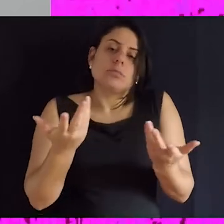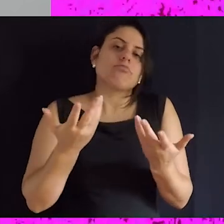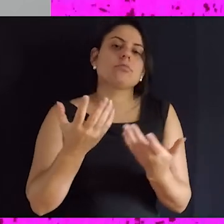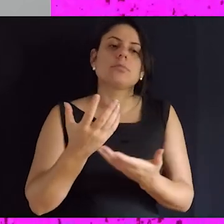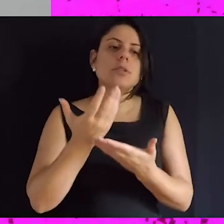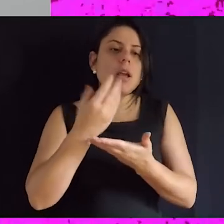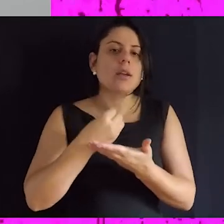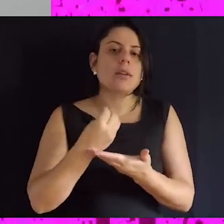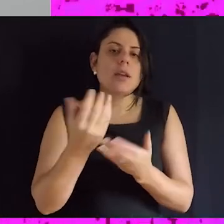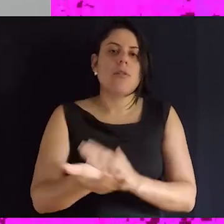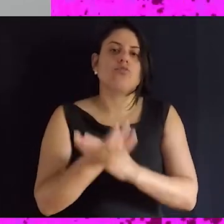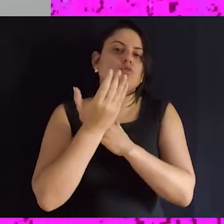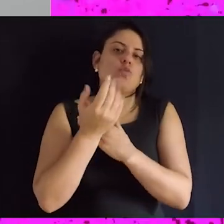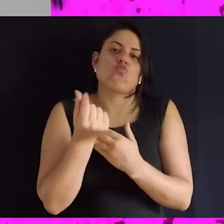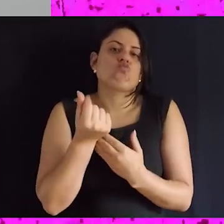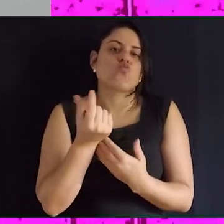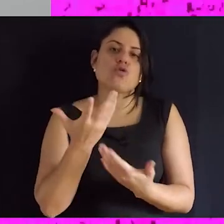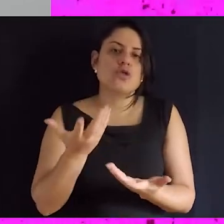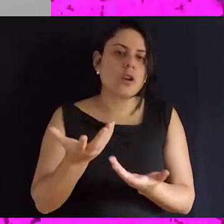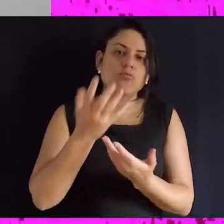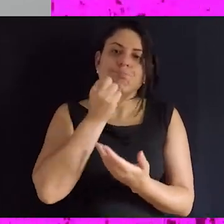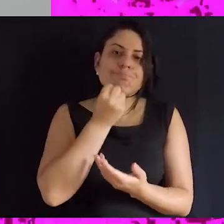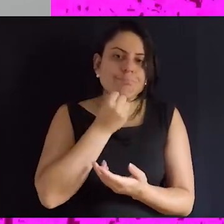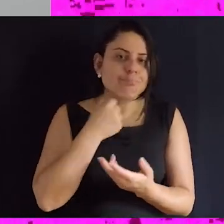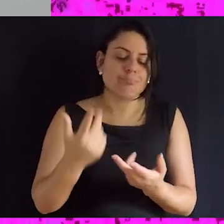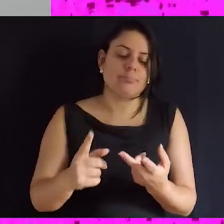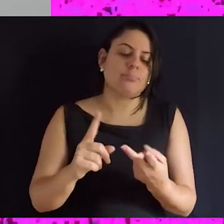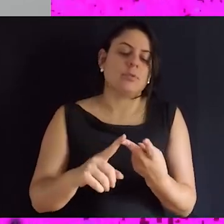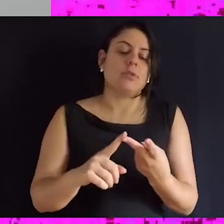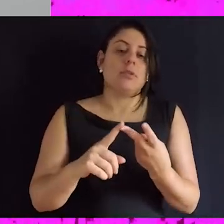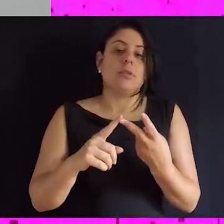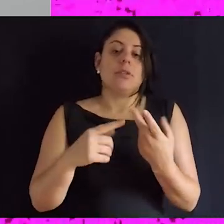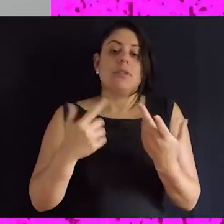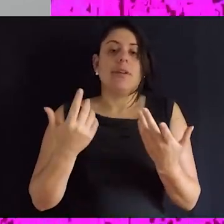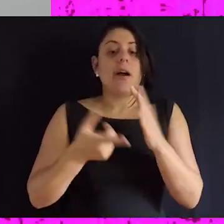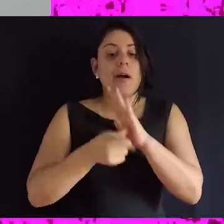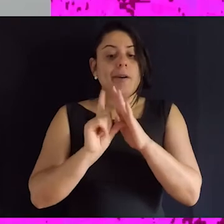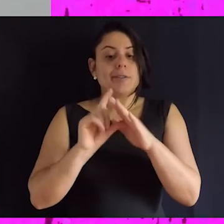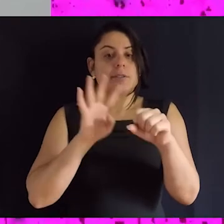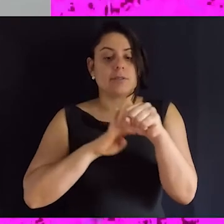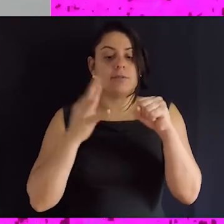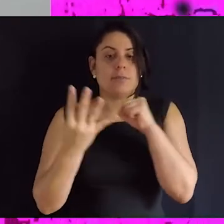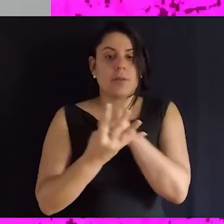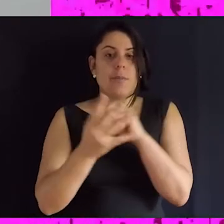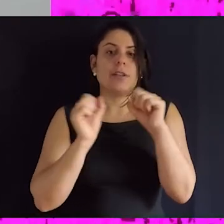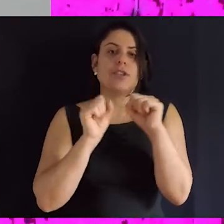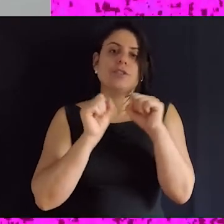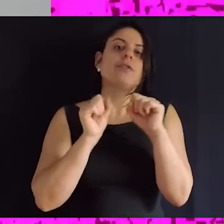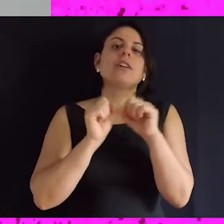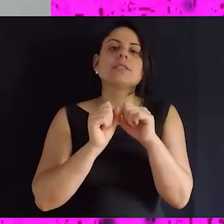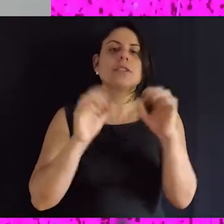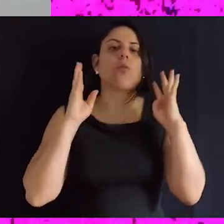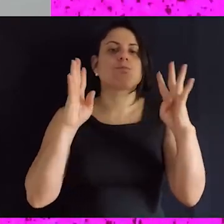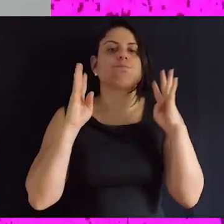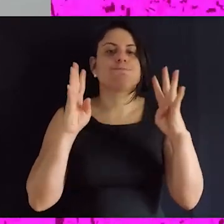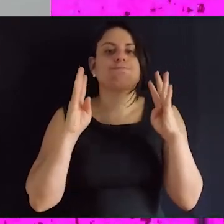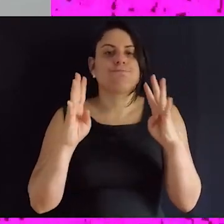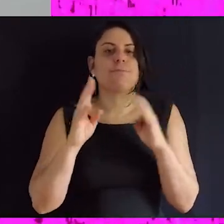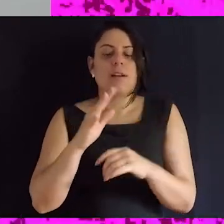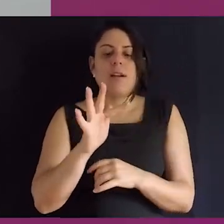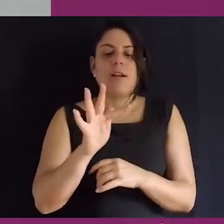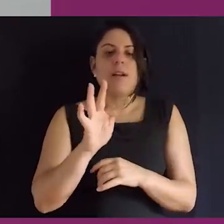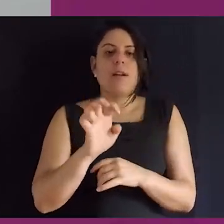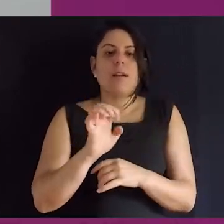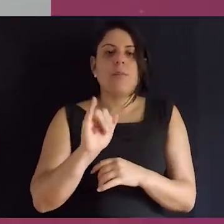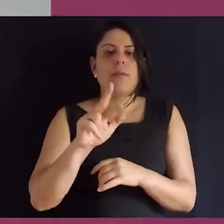apoiadores. E também, antes da pandemia, a gente fazia uma feira todos os